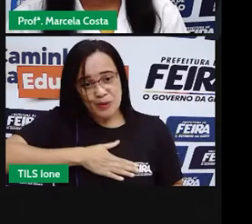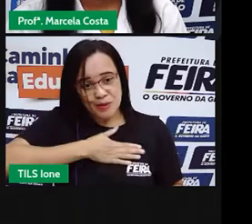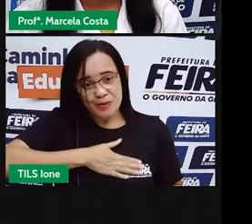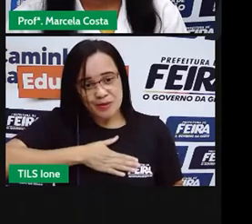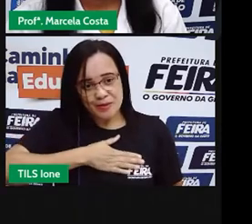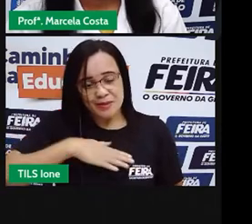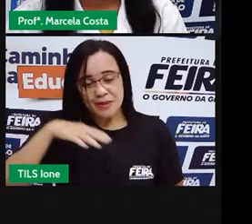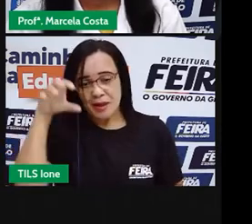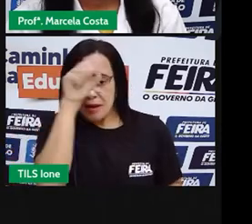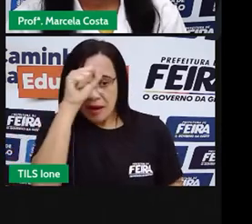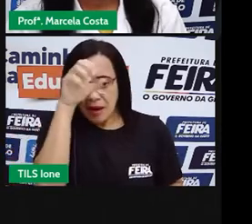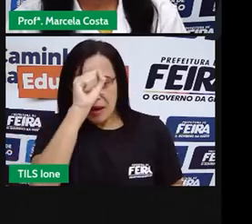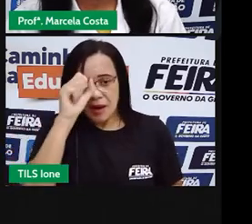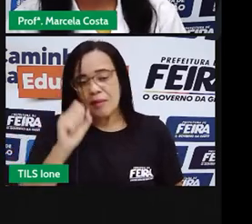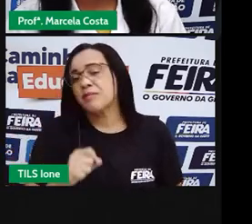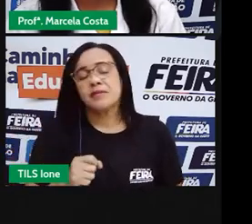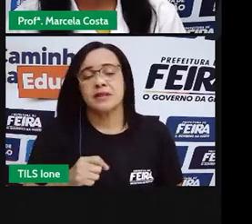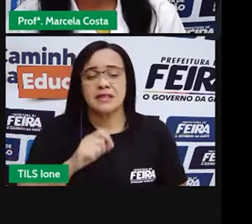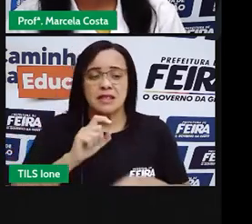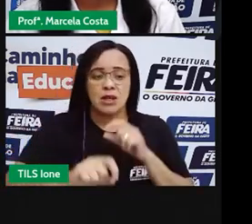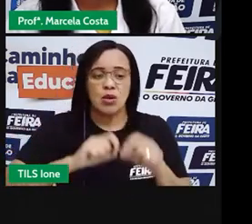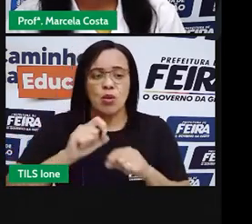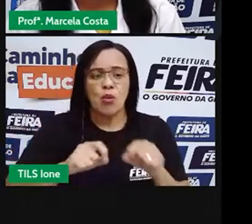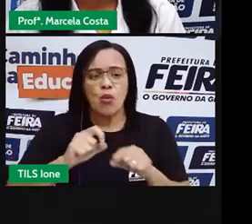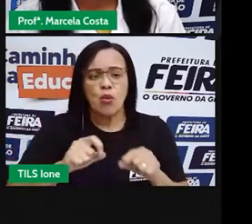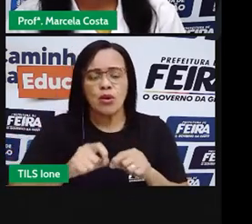Aprenderam esse comportamento de Lucas?